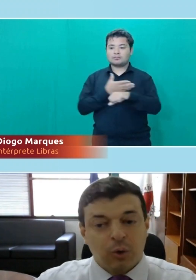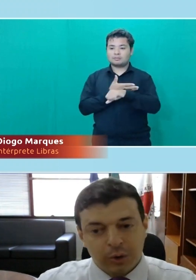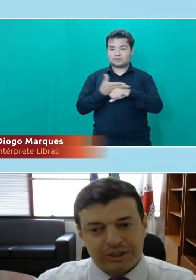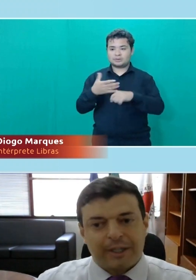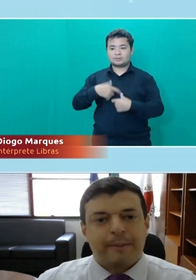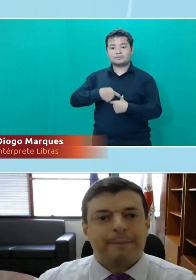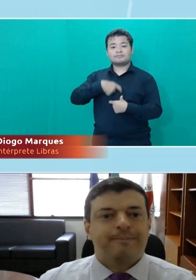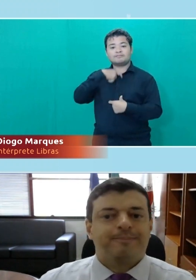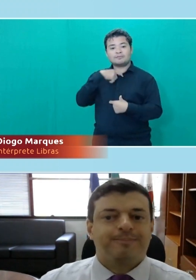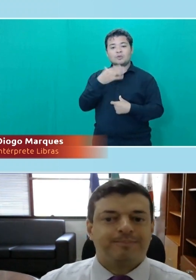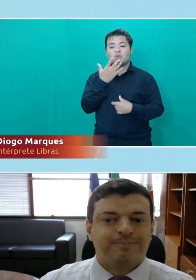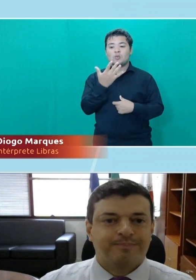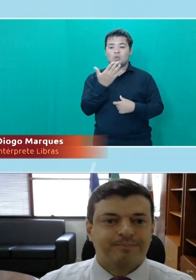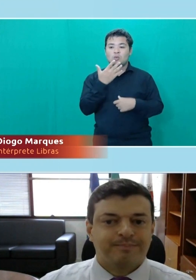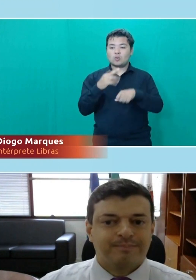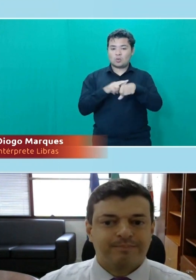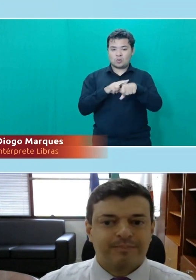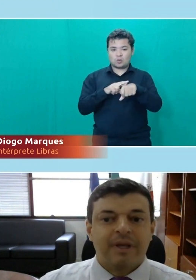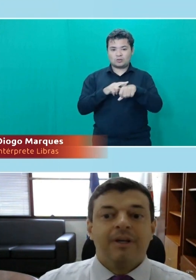roxa.